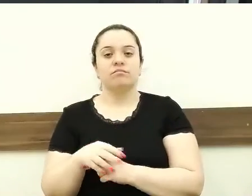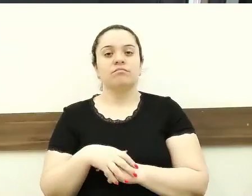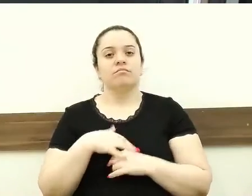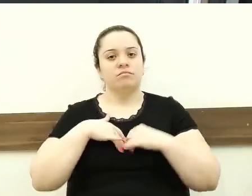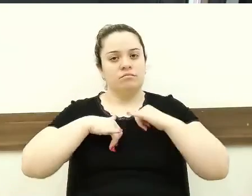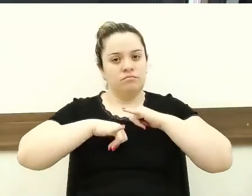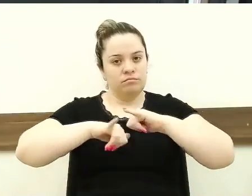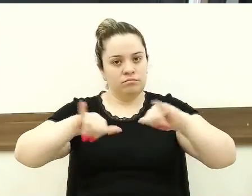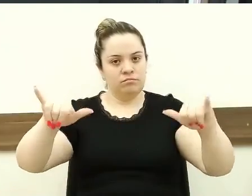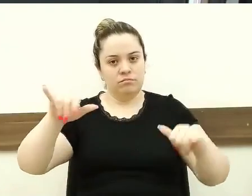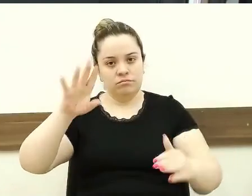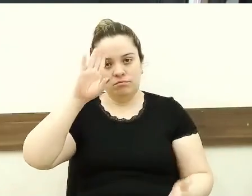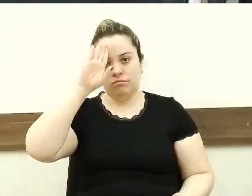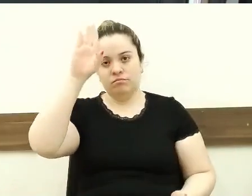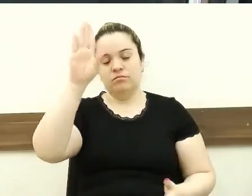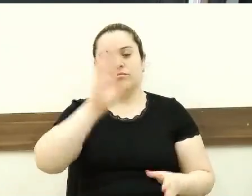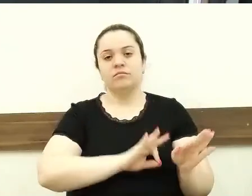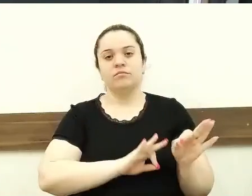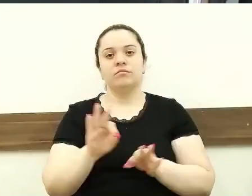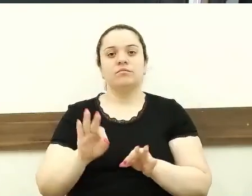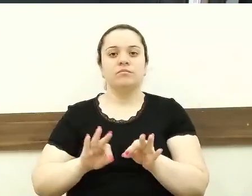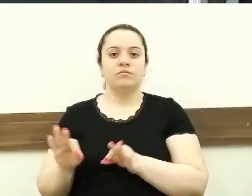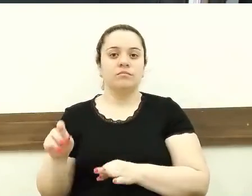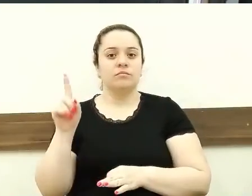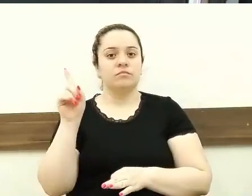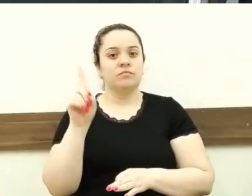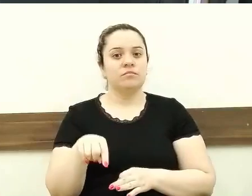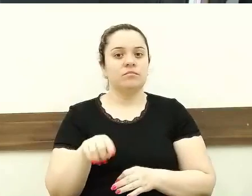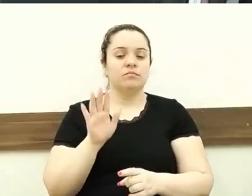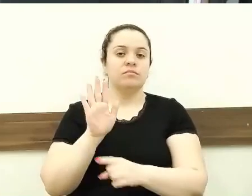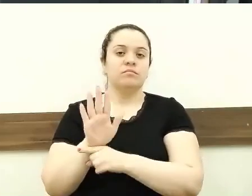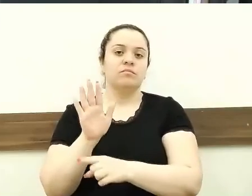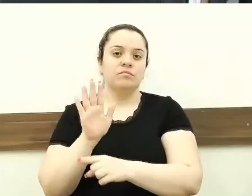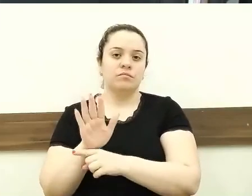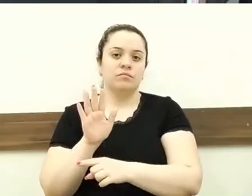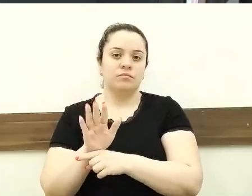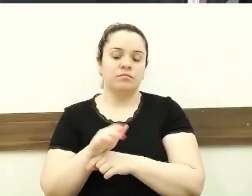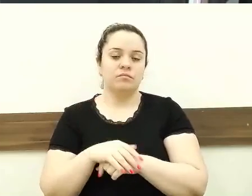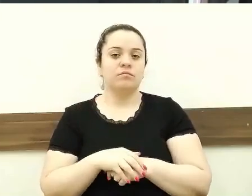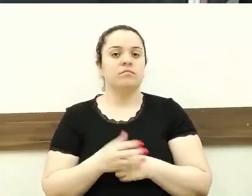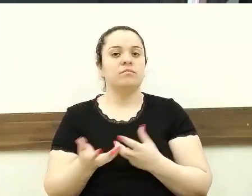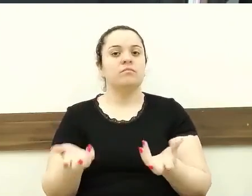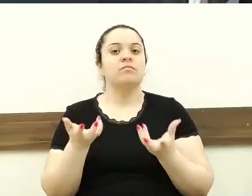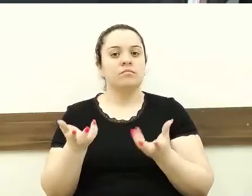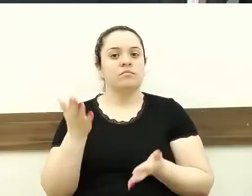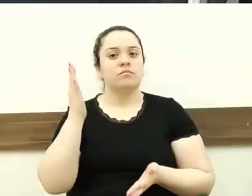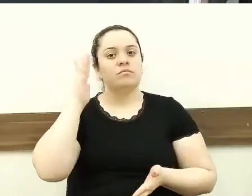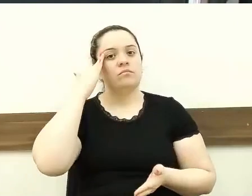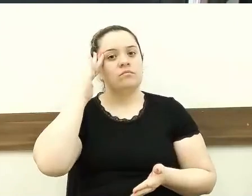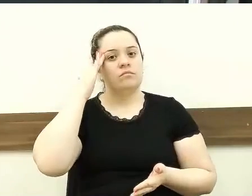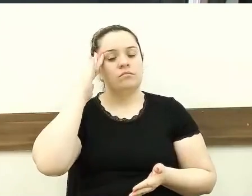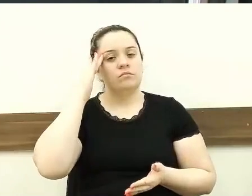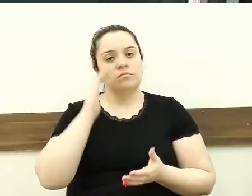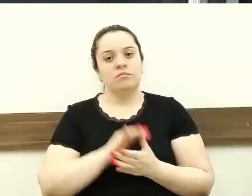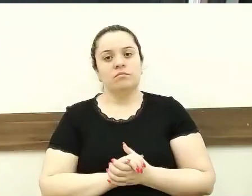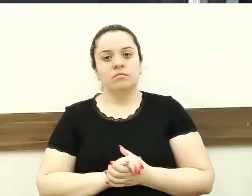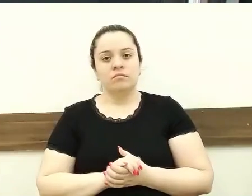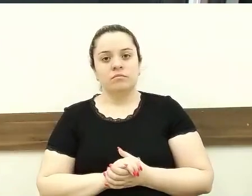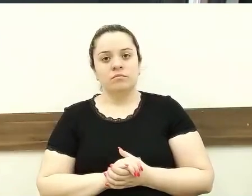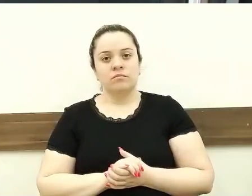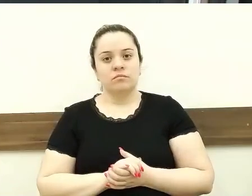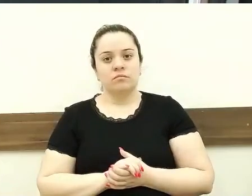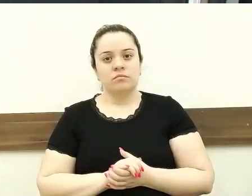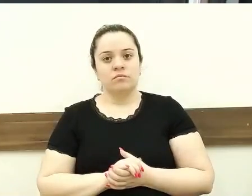administração, é uma forma de cooperar, de ajudar e quero que entenda. Não tem algo pessoal, apenas estamos